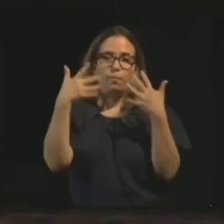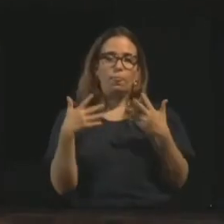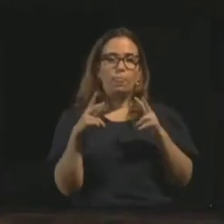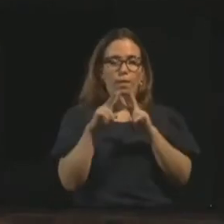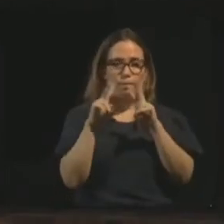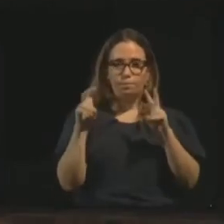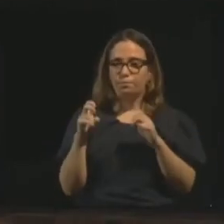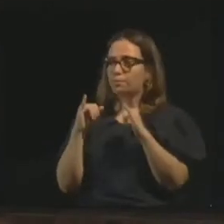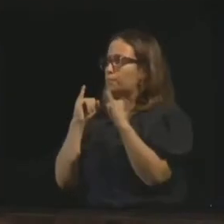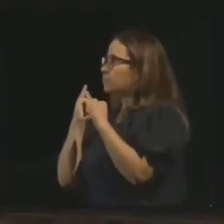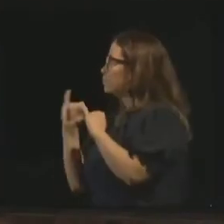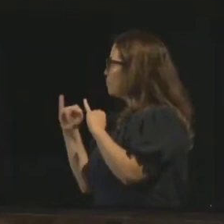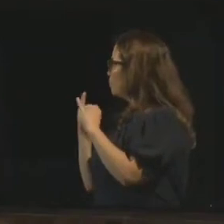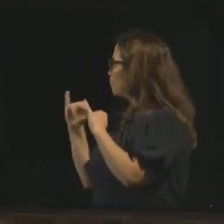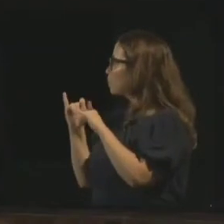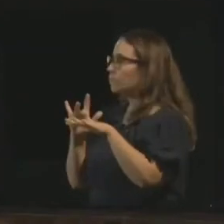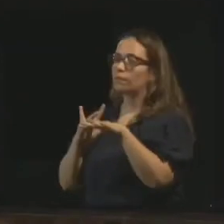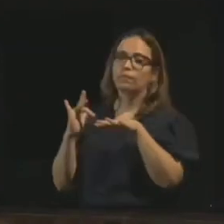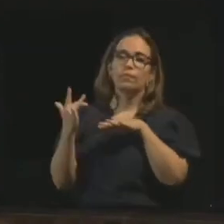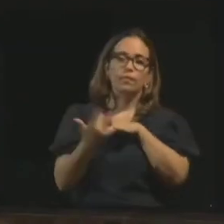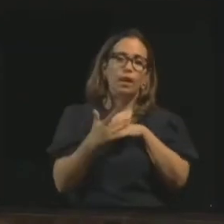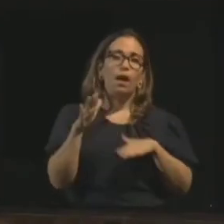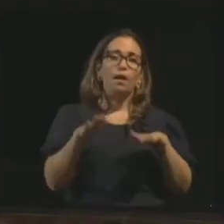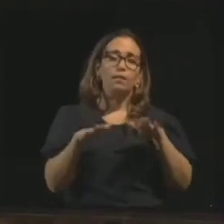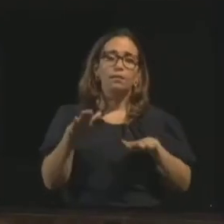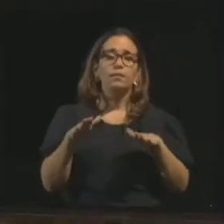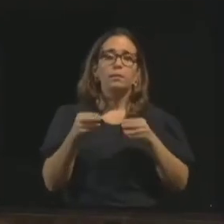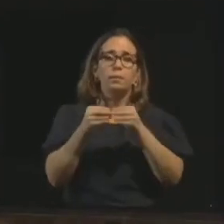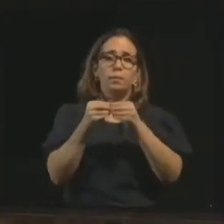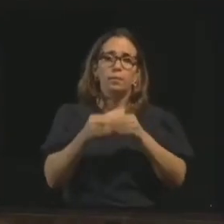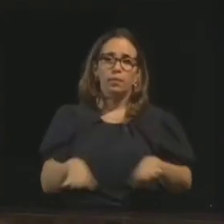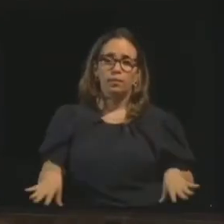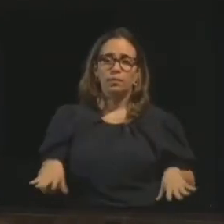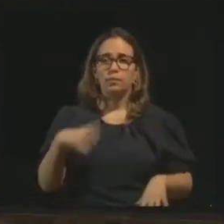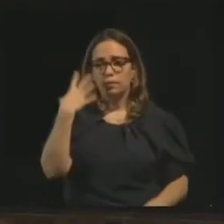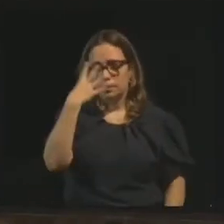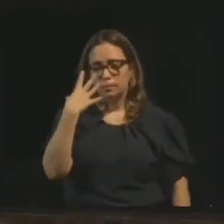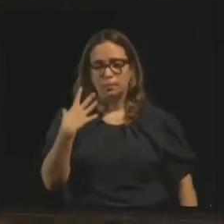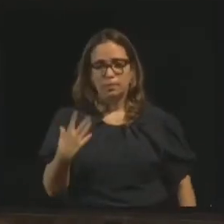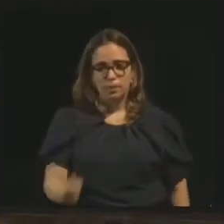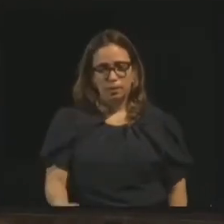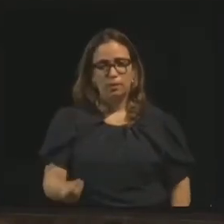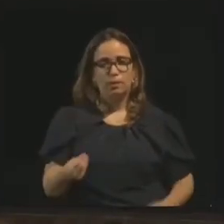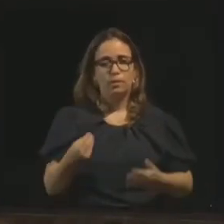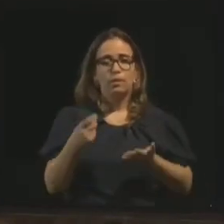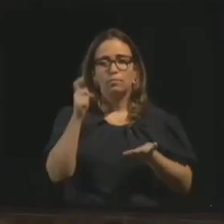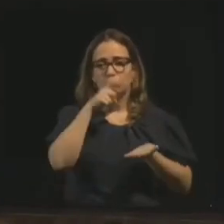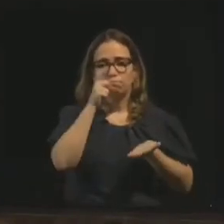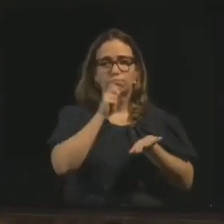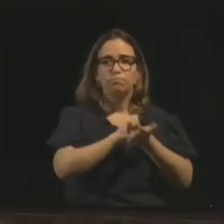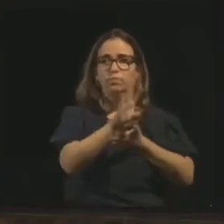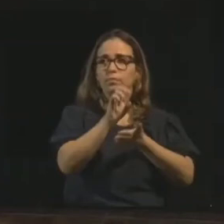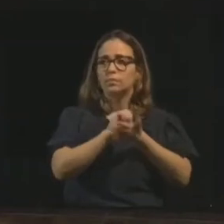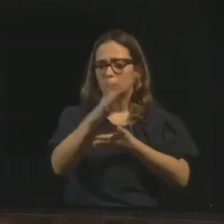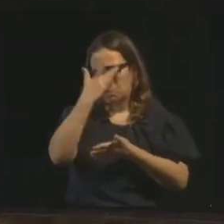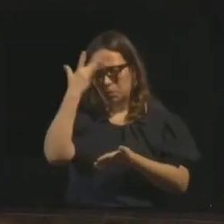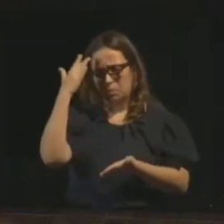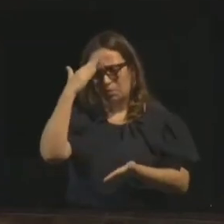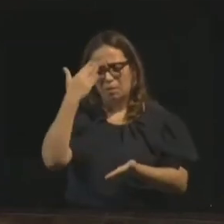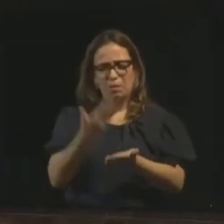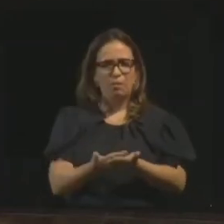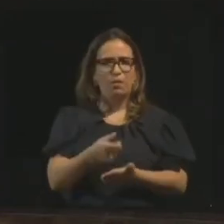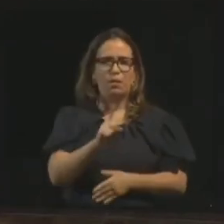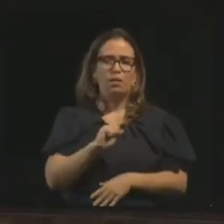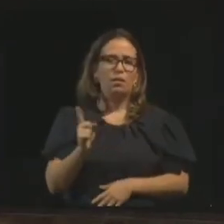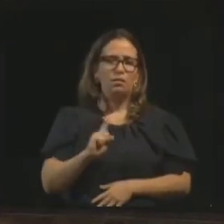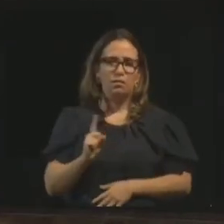internet e das redes sociais que acaba desmoralizando a doutrina espírita, levando as pessoas à incredulidade,